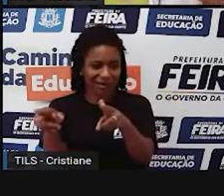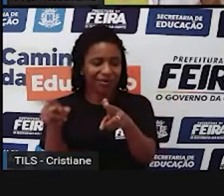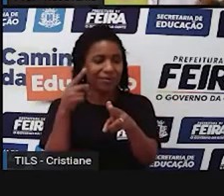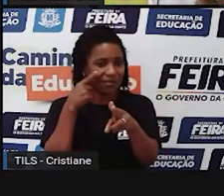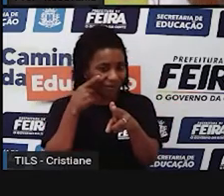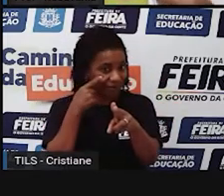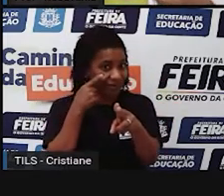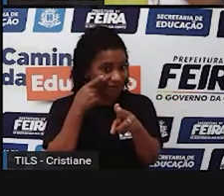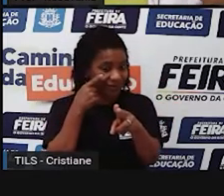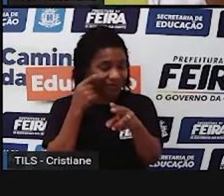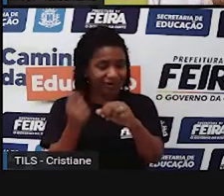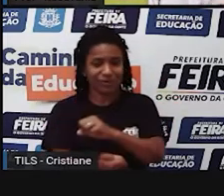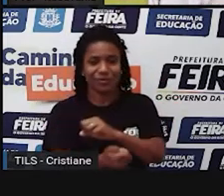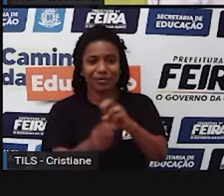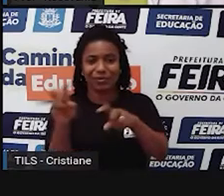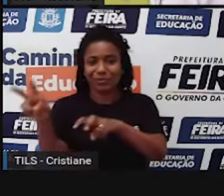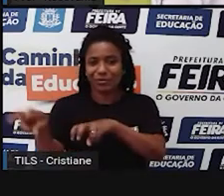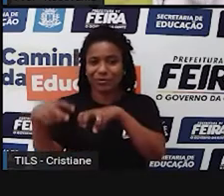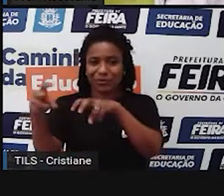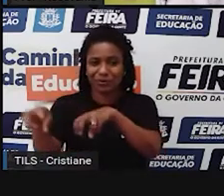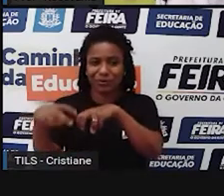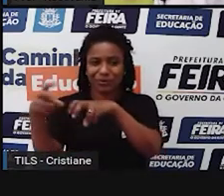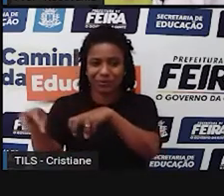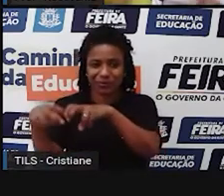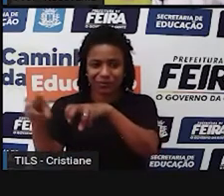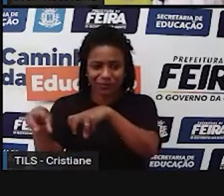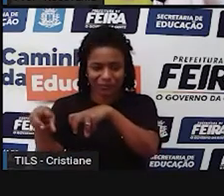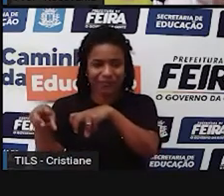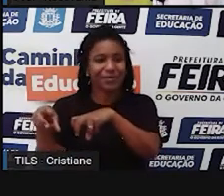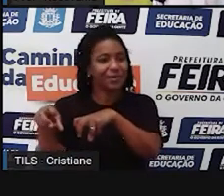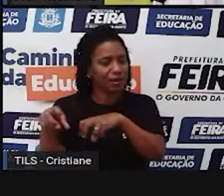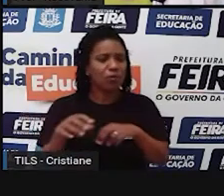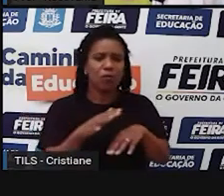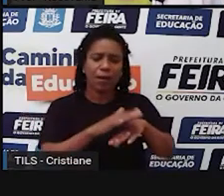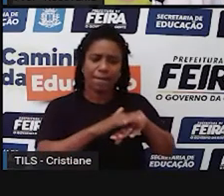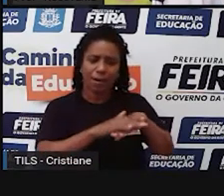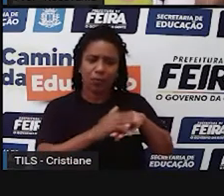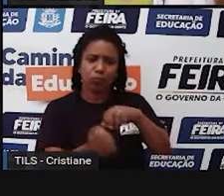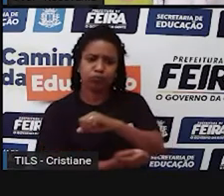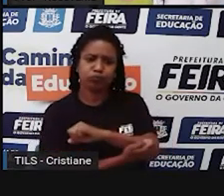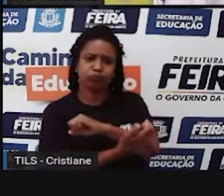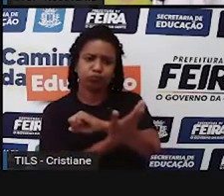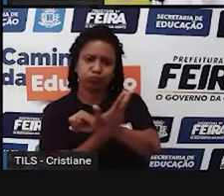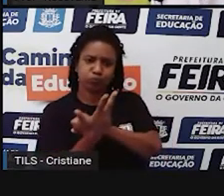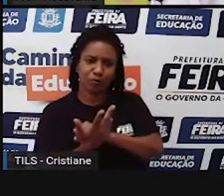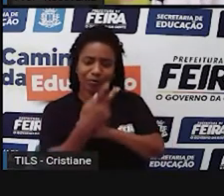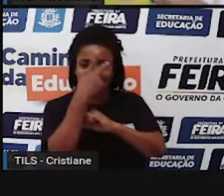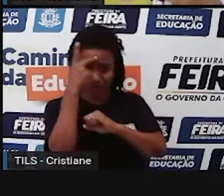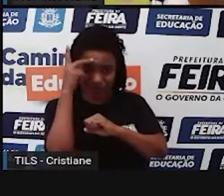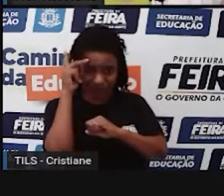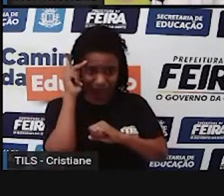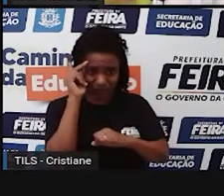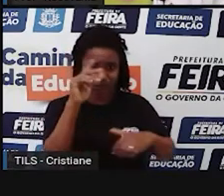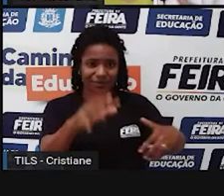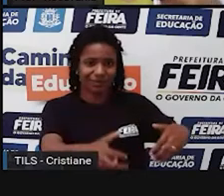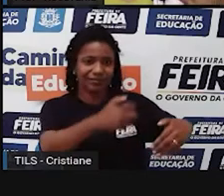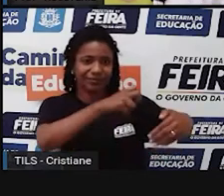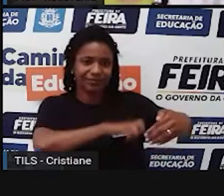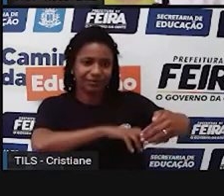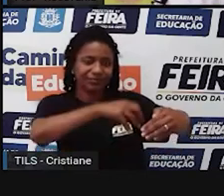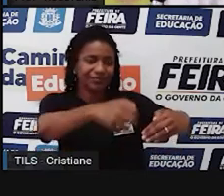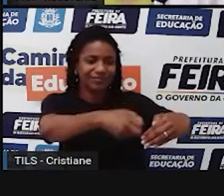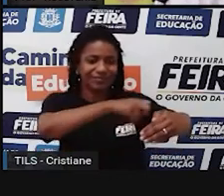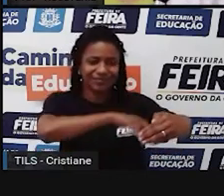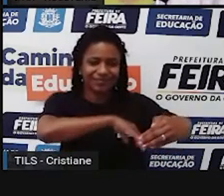nós temos as pessoas, né? Várias pessoas trabalhando, catando, coletando,